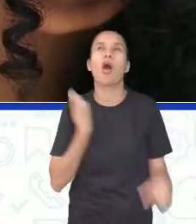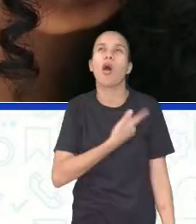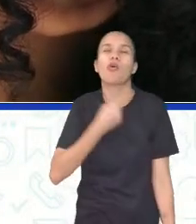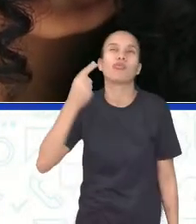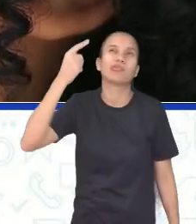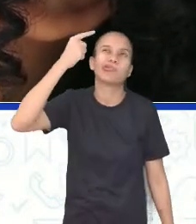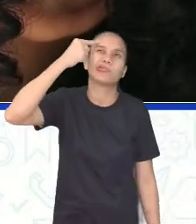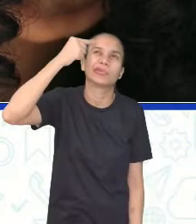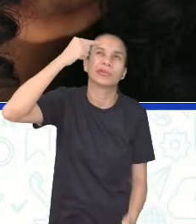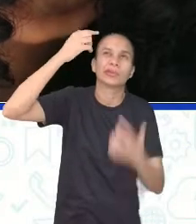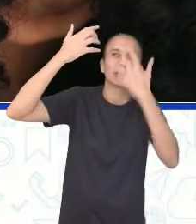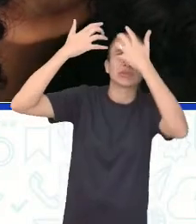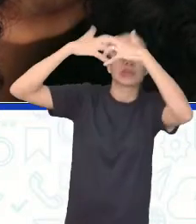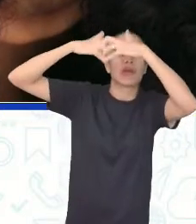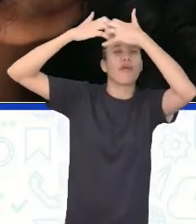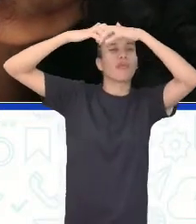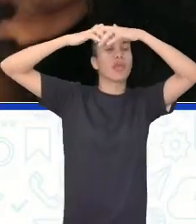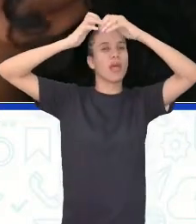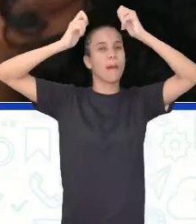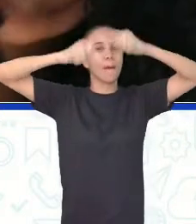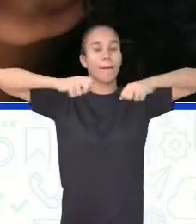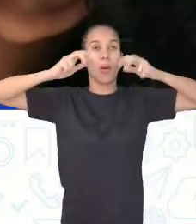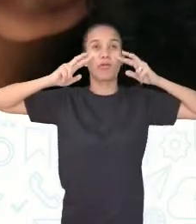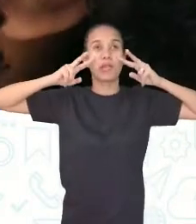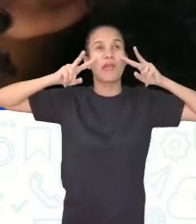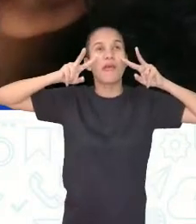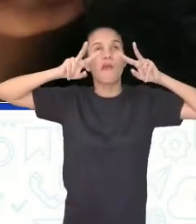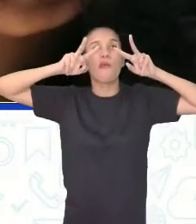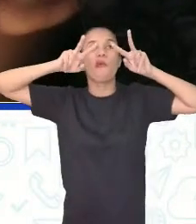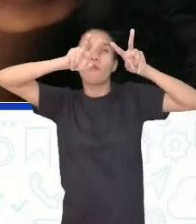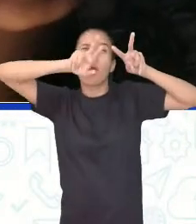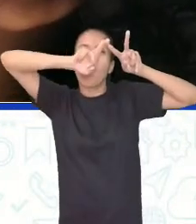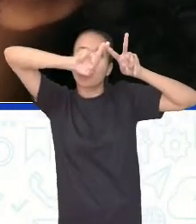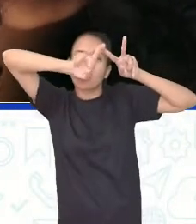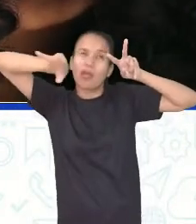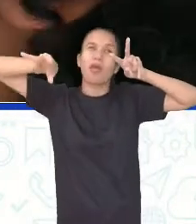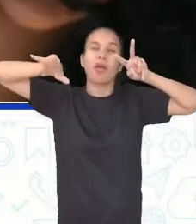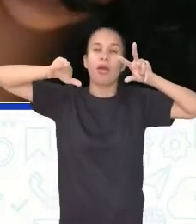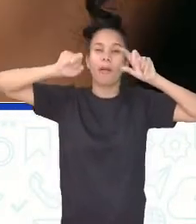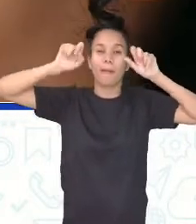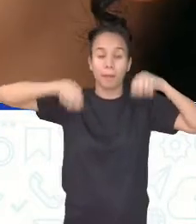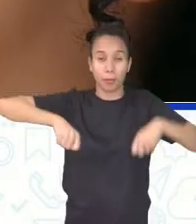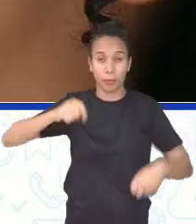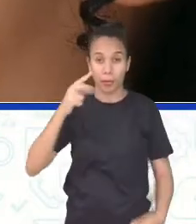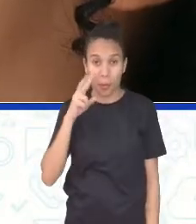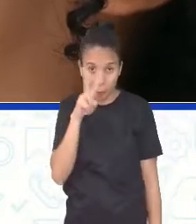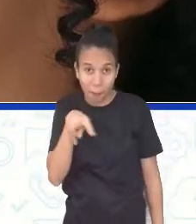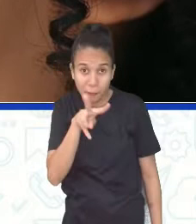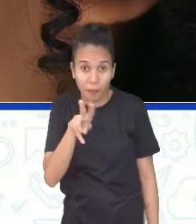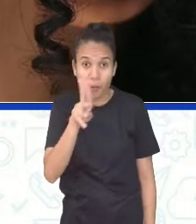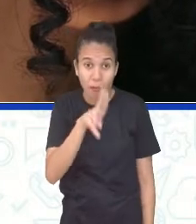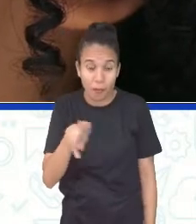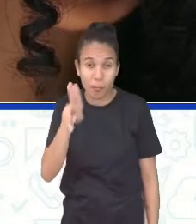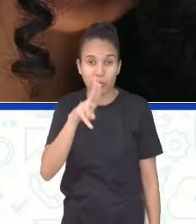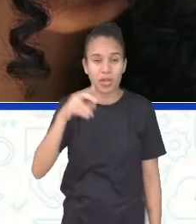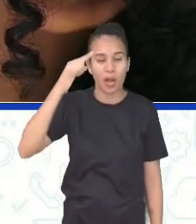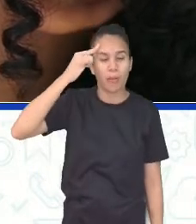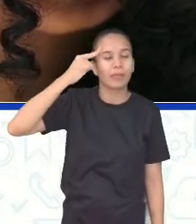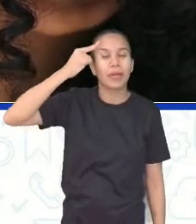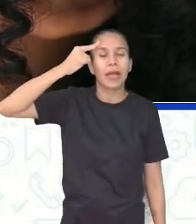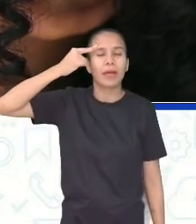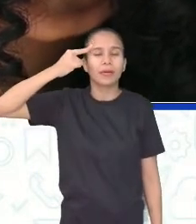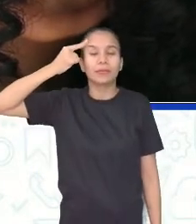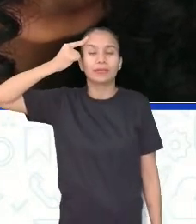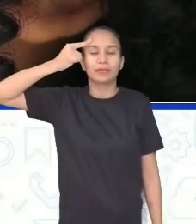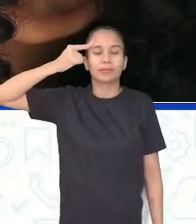pensar. Talvez ela esteja enxergando de uma outra forma. Ela está enxergando aí com o seu pensamento,